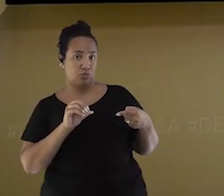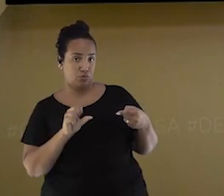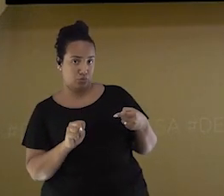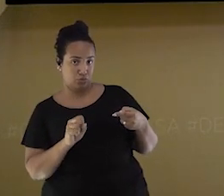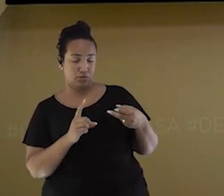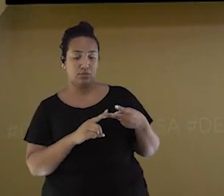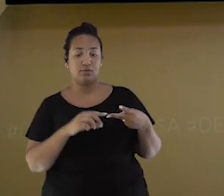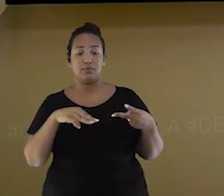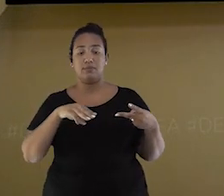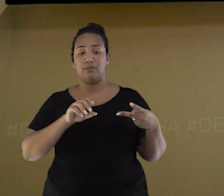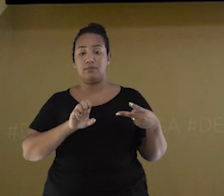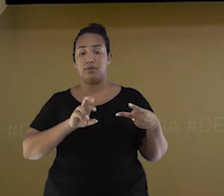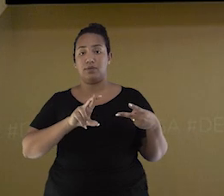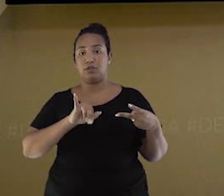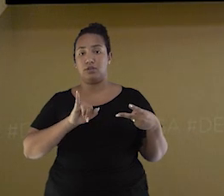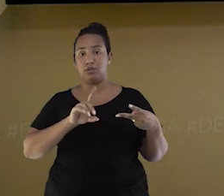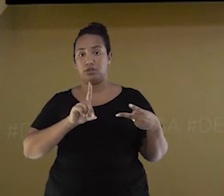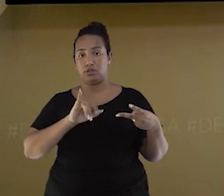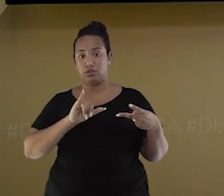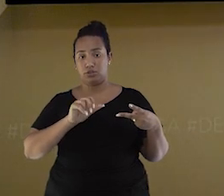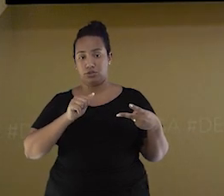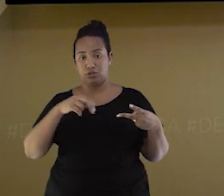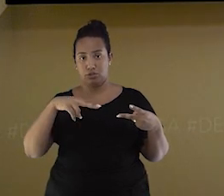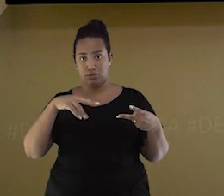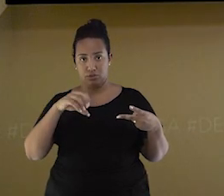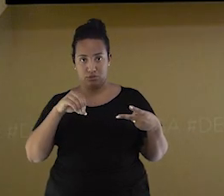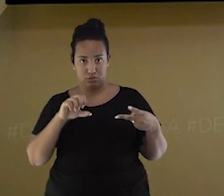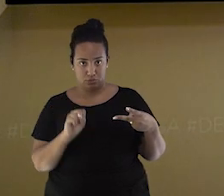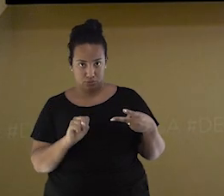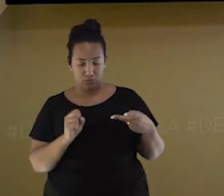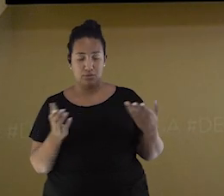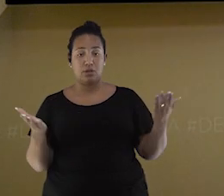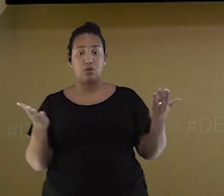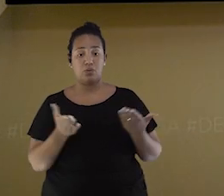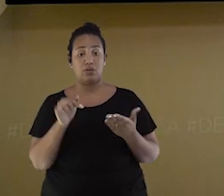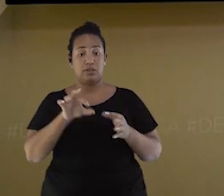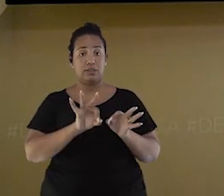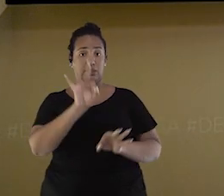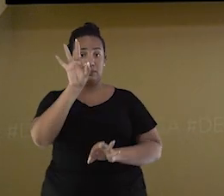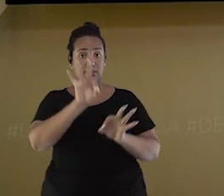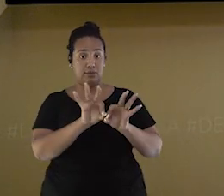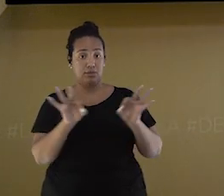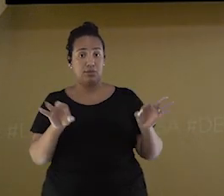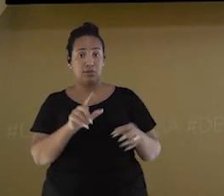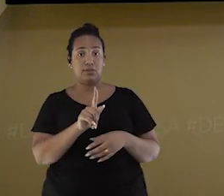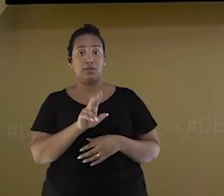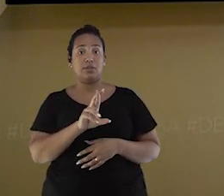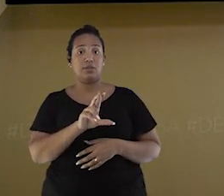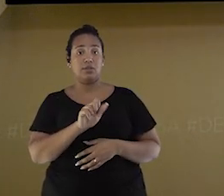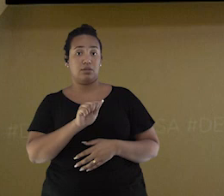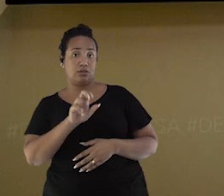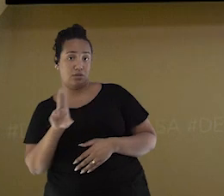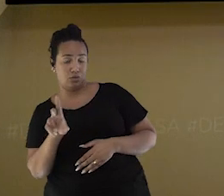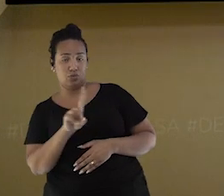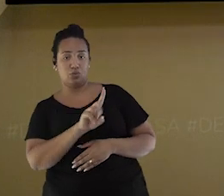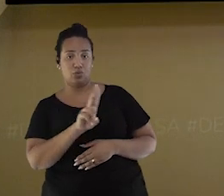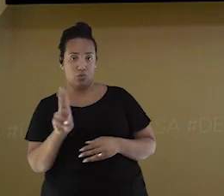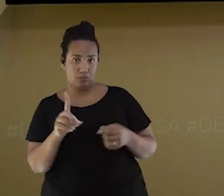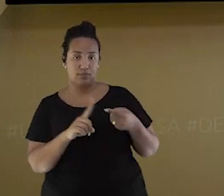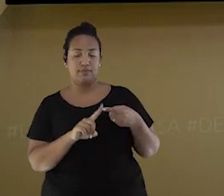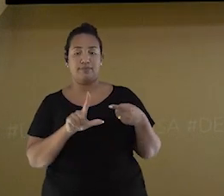graus são as latitudes e as longitudes. Os paralelos cortam a Terra